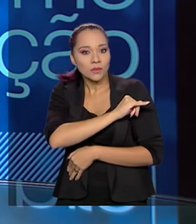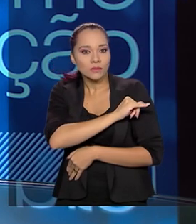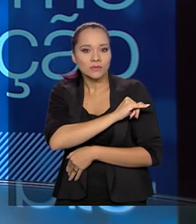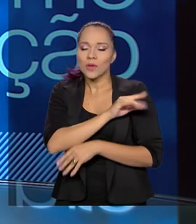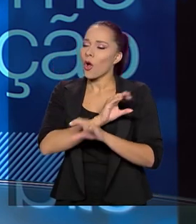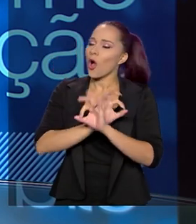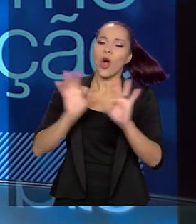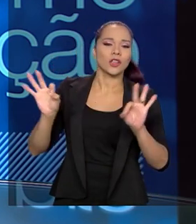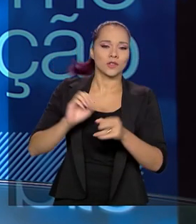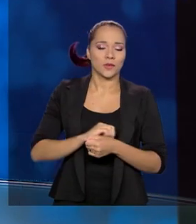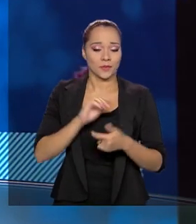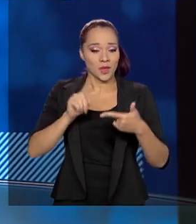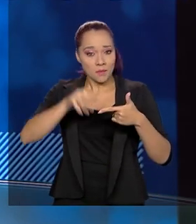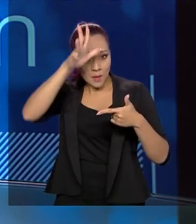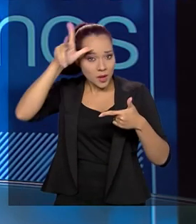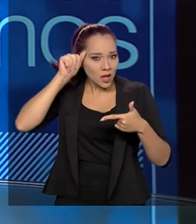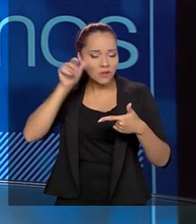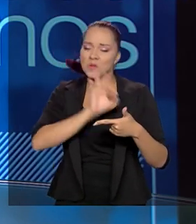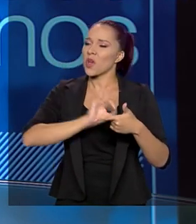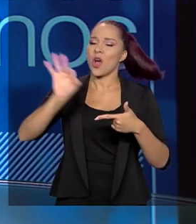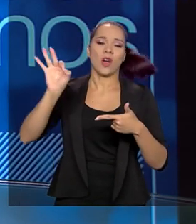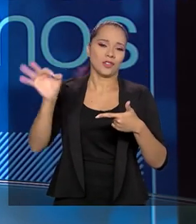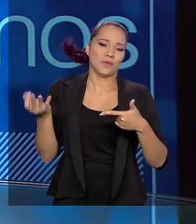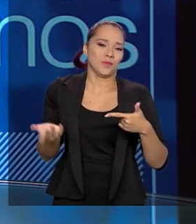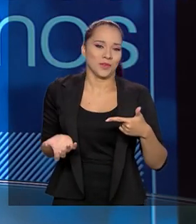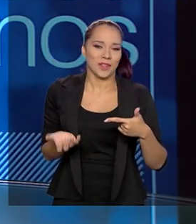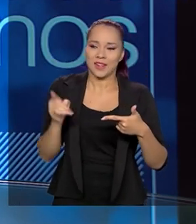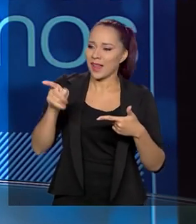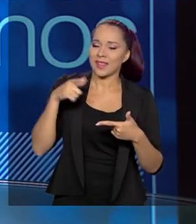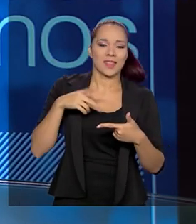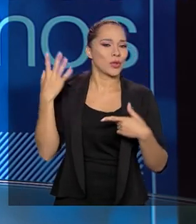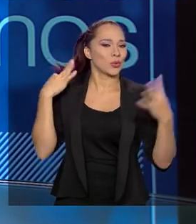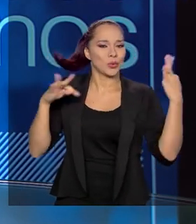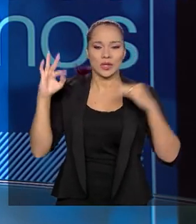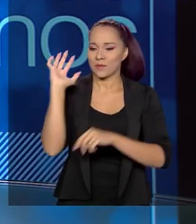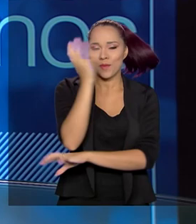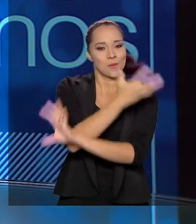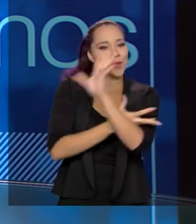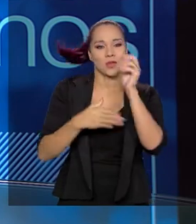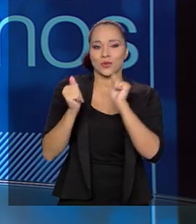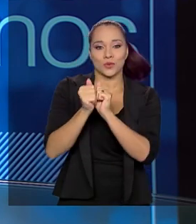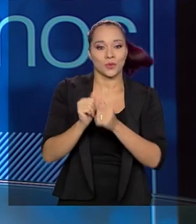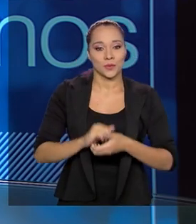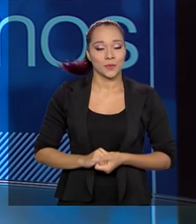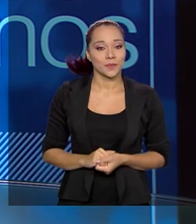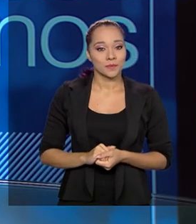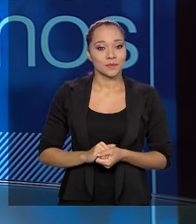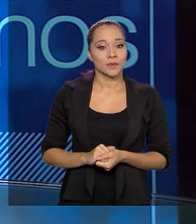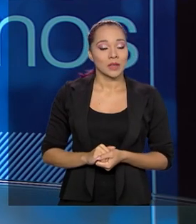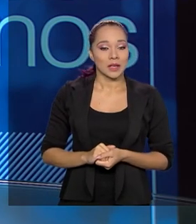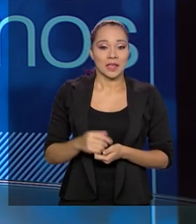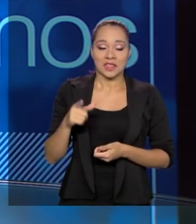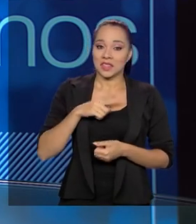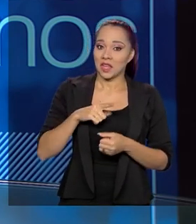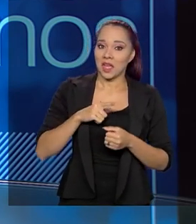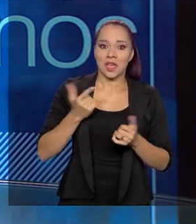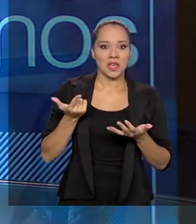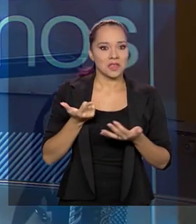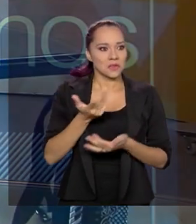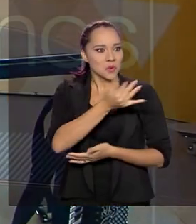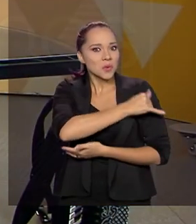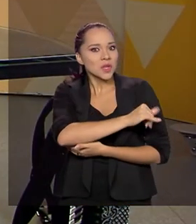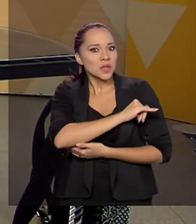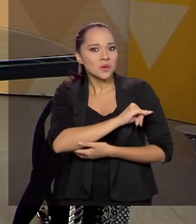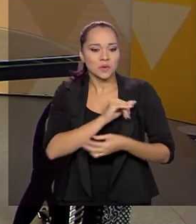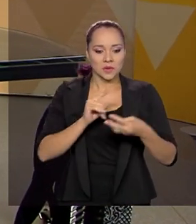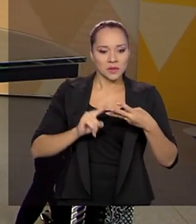ótimo. Se for para Manaus, ótimo também. Lá temos turismo e meio ambiente junto. Temos o glamour do Rio de Janeiro. E se vier para